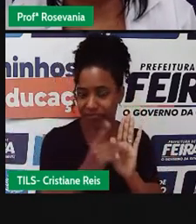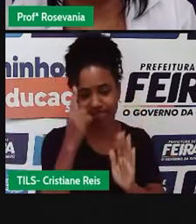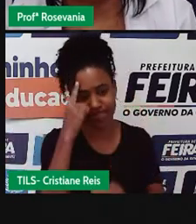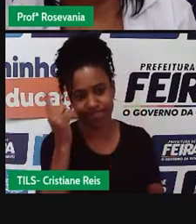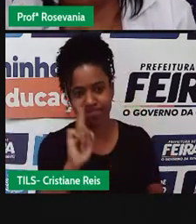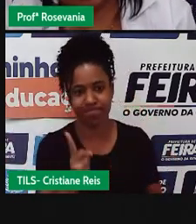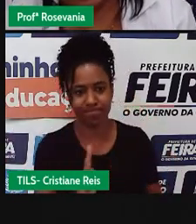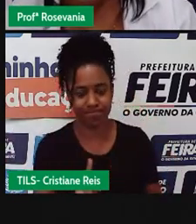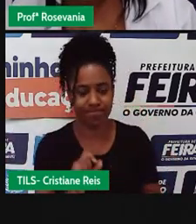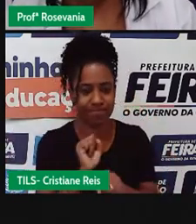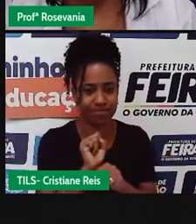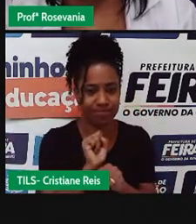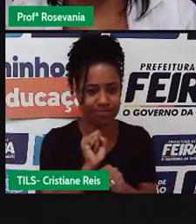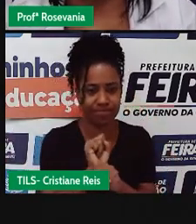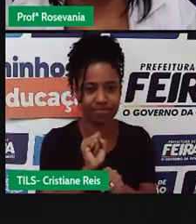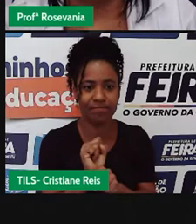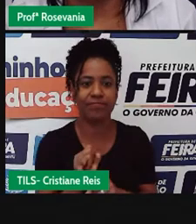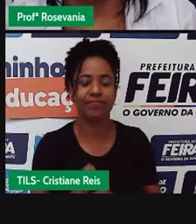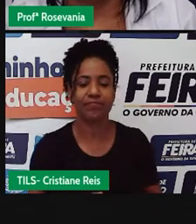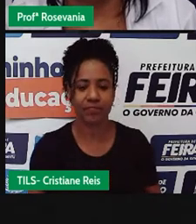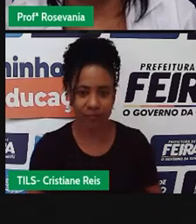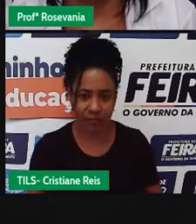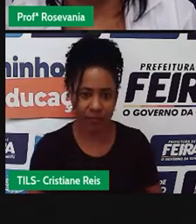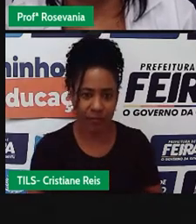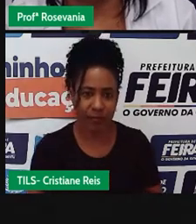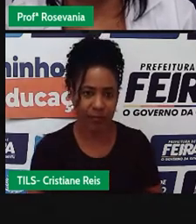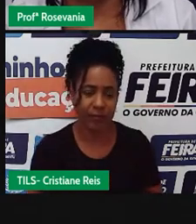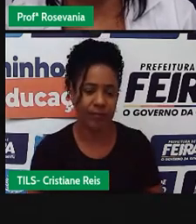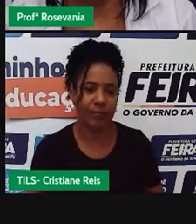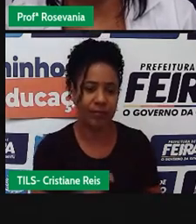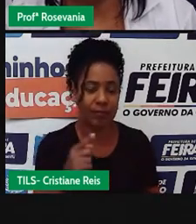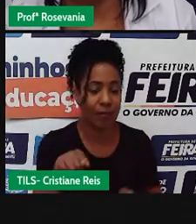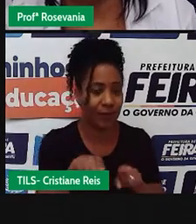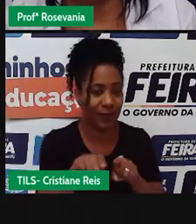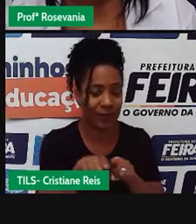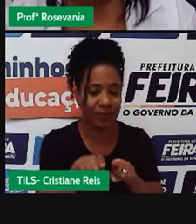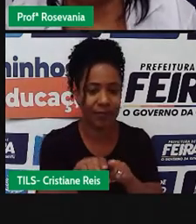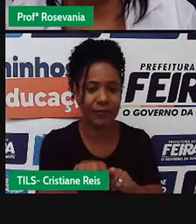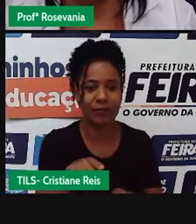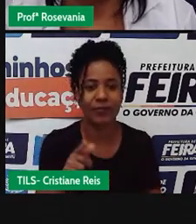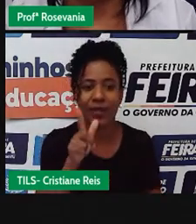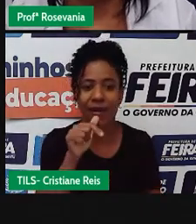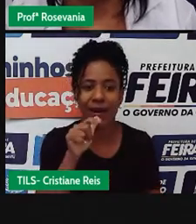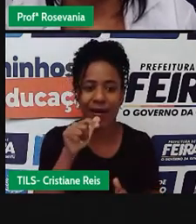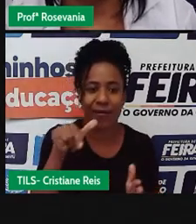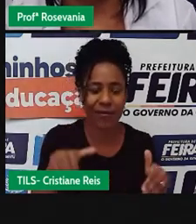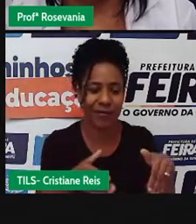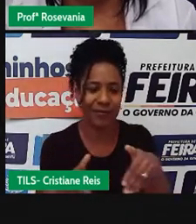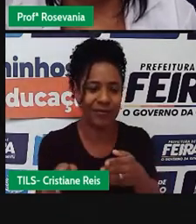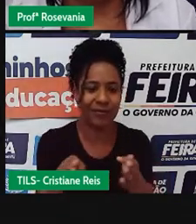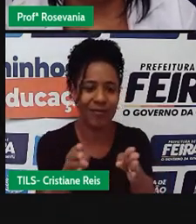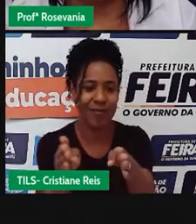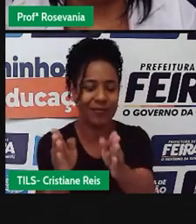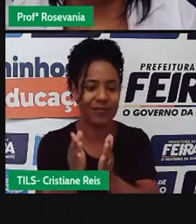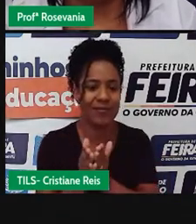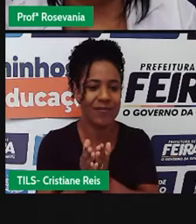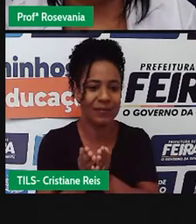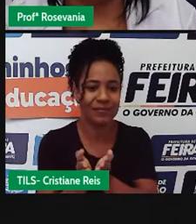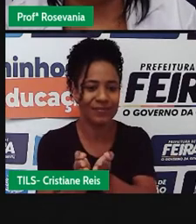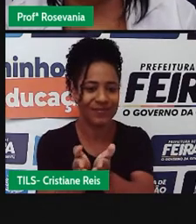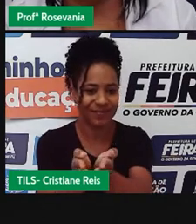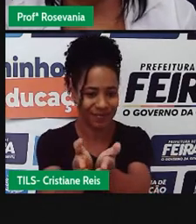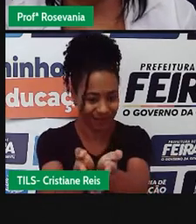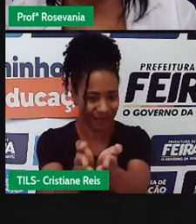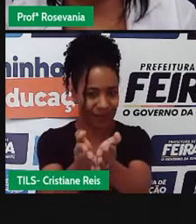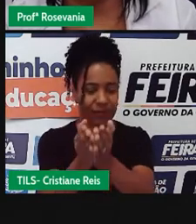aquaviários, que são considerados, né, os mais eficientes, principalmente para a gente que tem uma